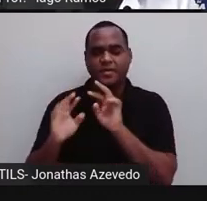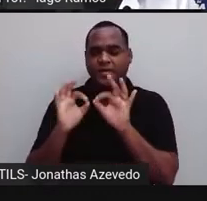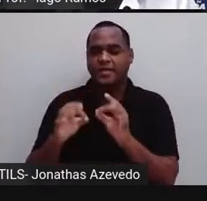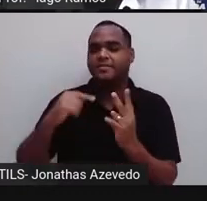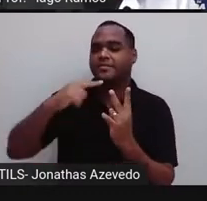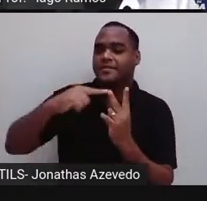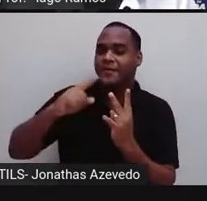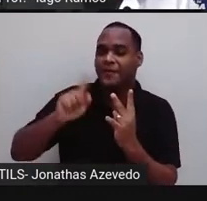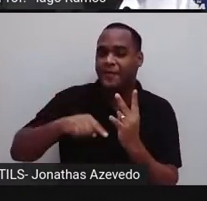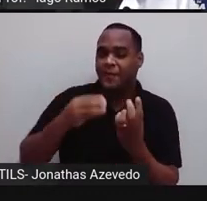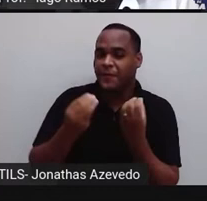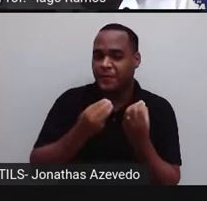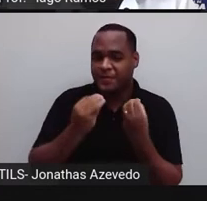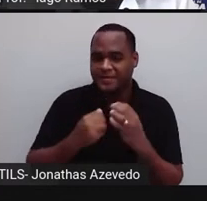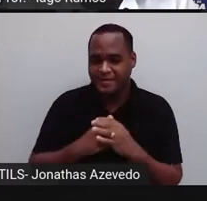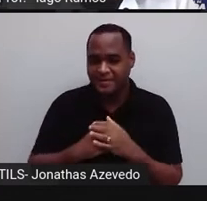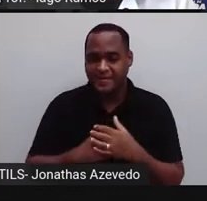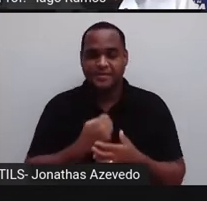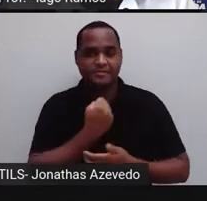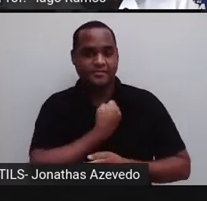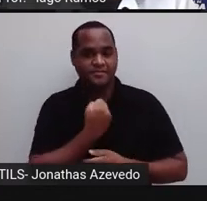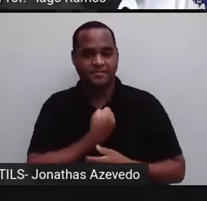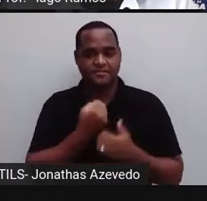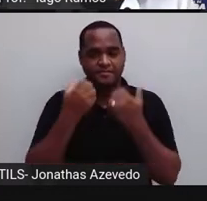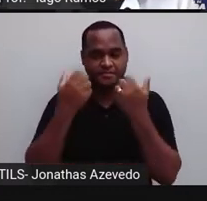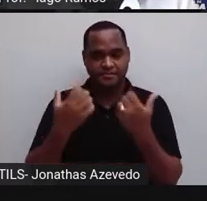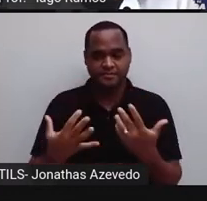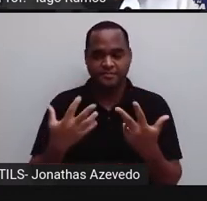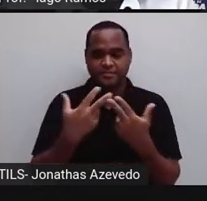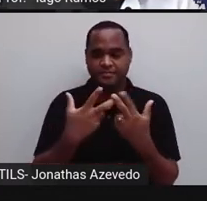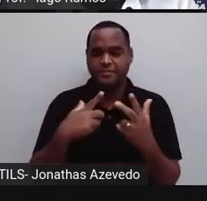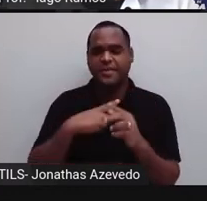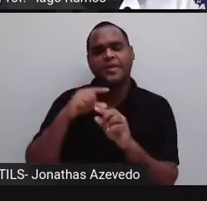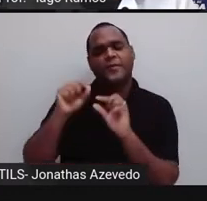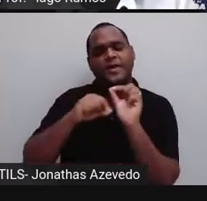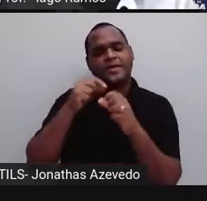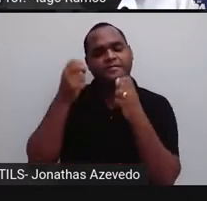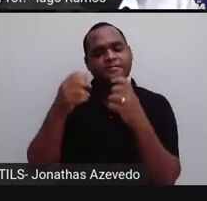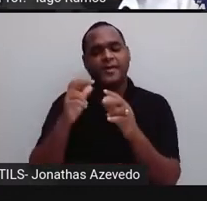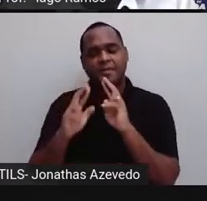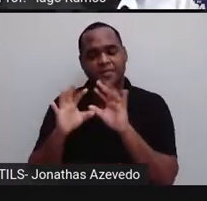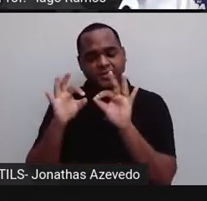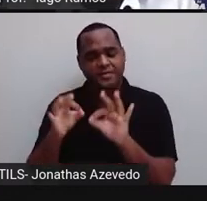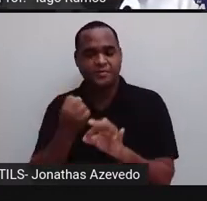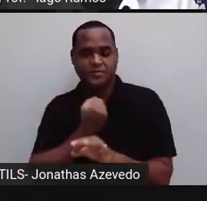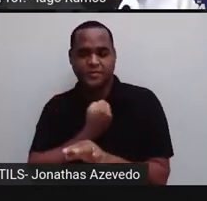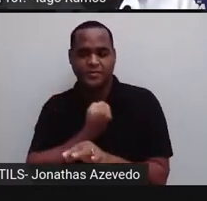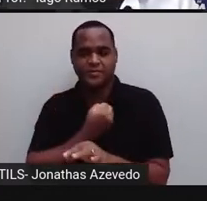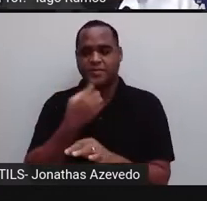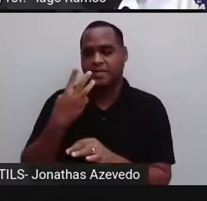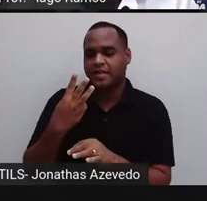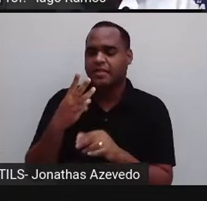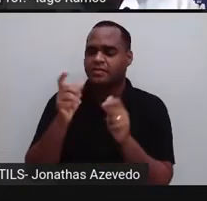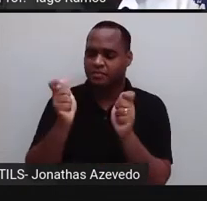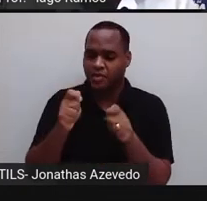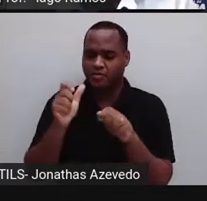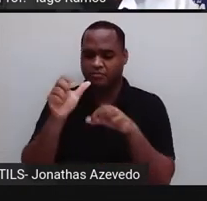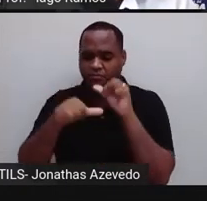só a gente pegar esses números que ficaram embaixo aqui, tá? Que nesse caso é 3, e multiplicar eles.